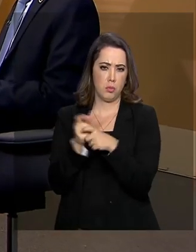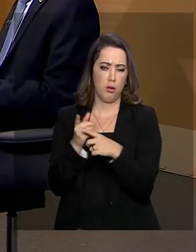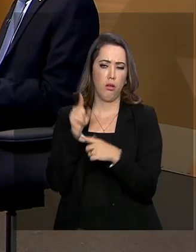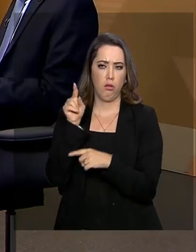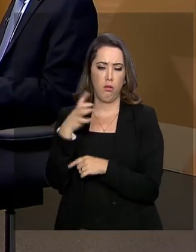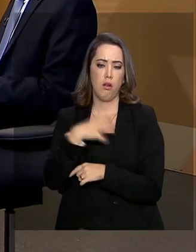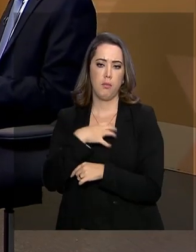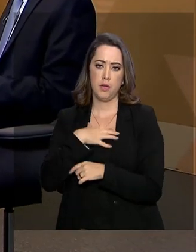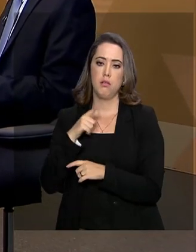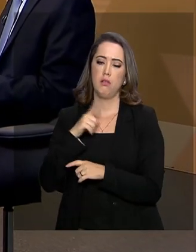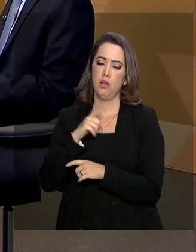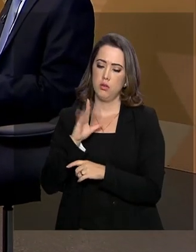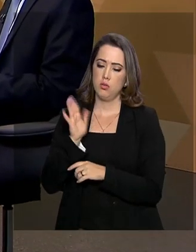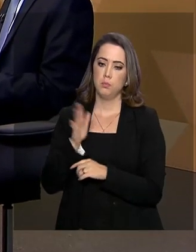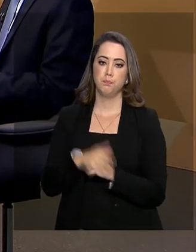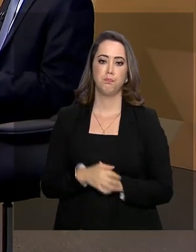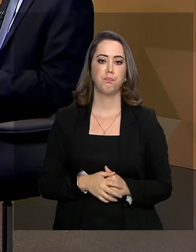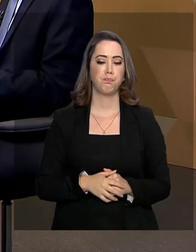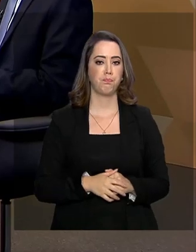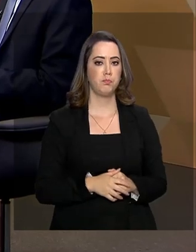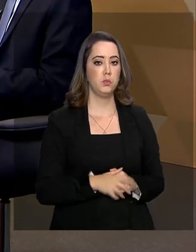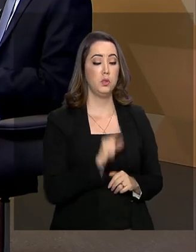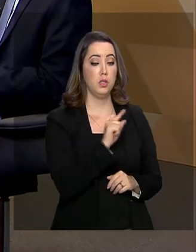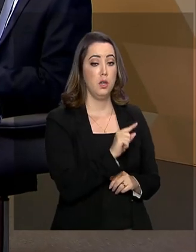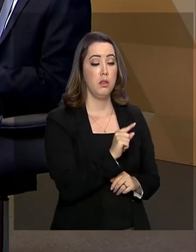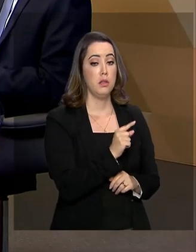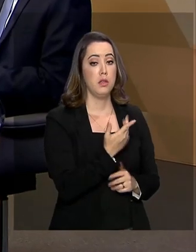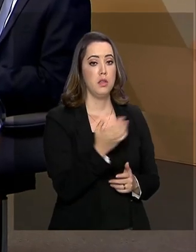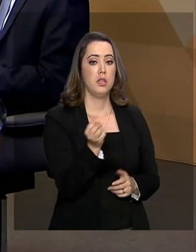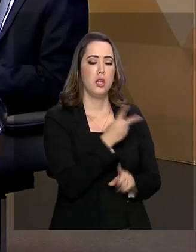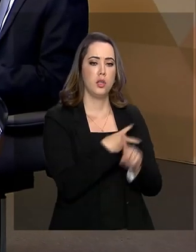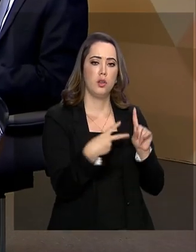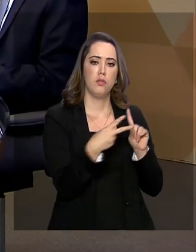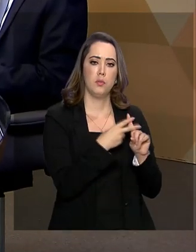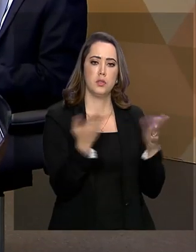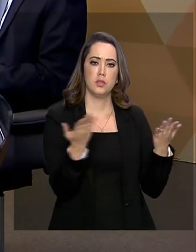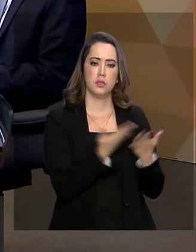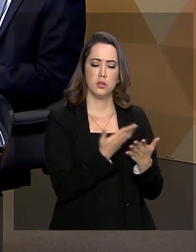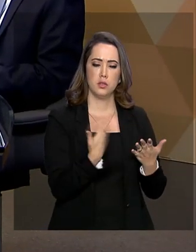Ferrovia